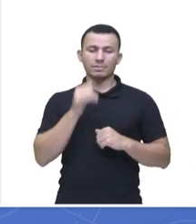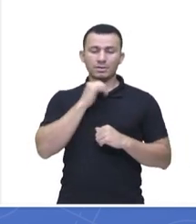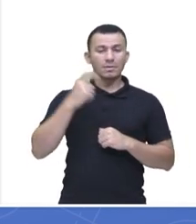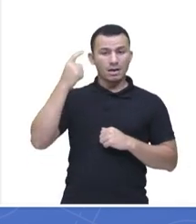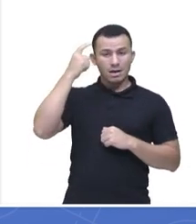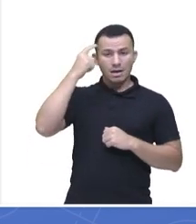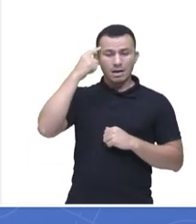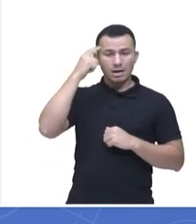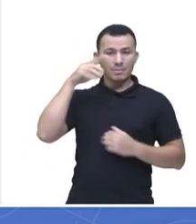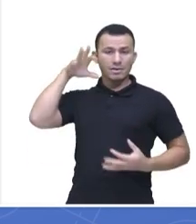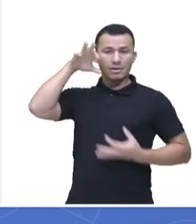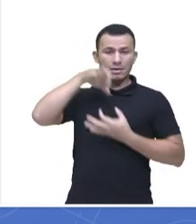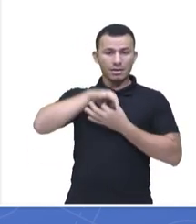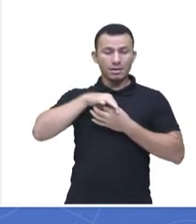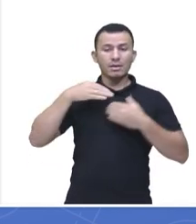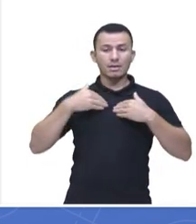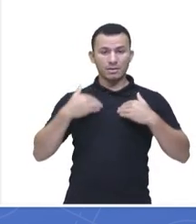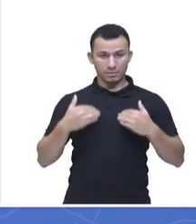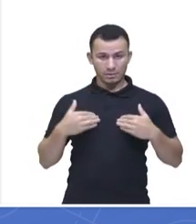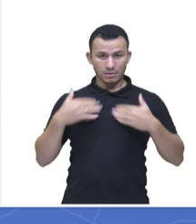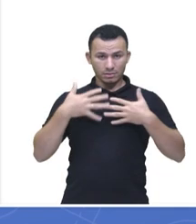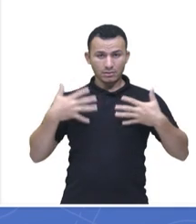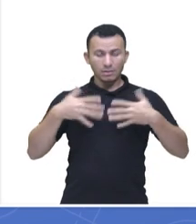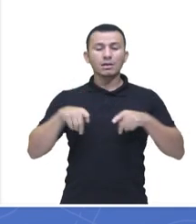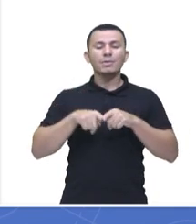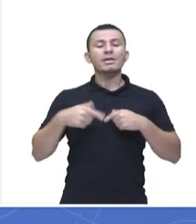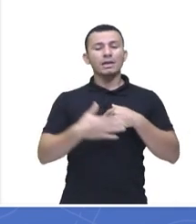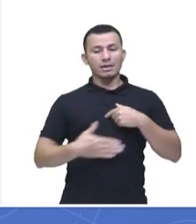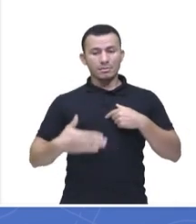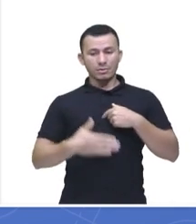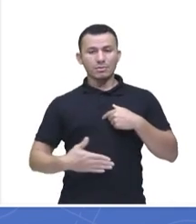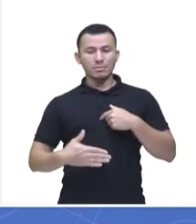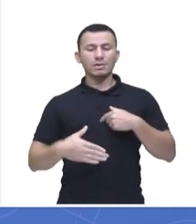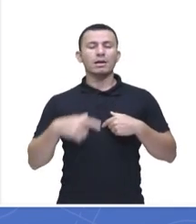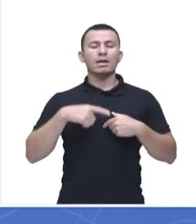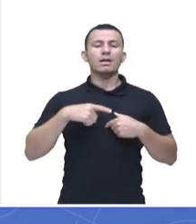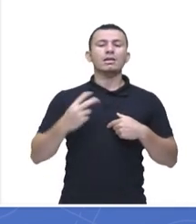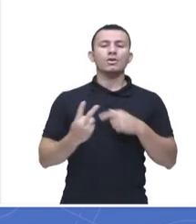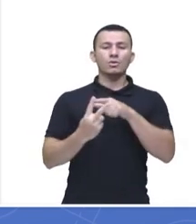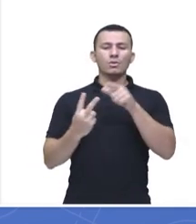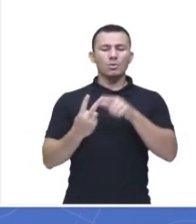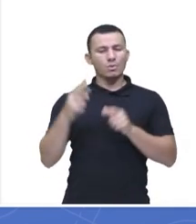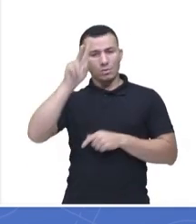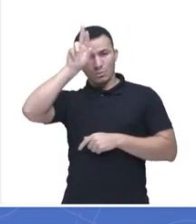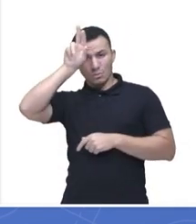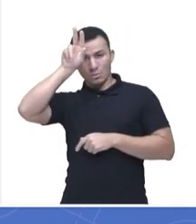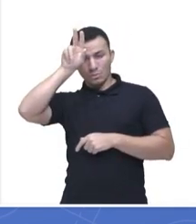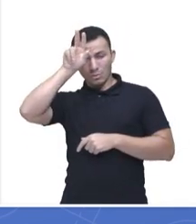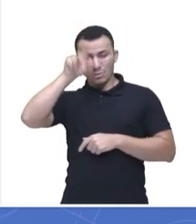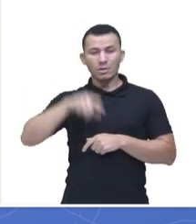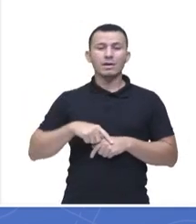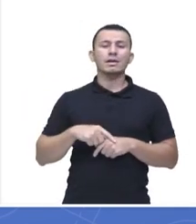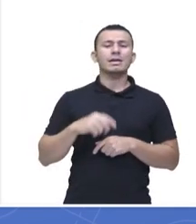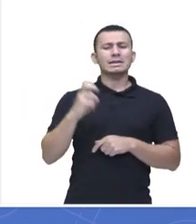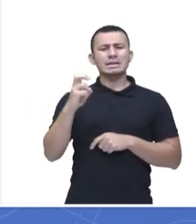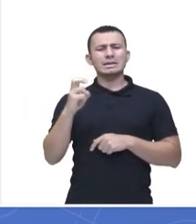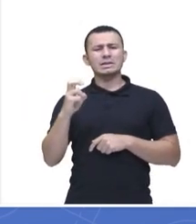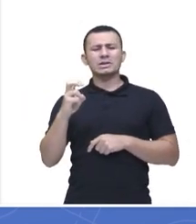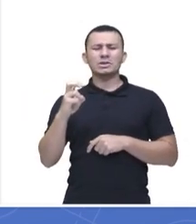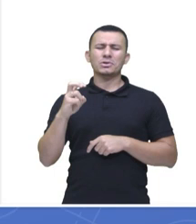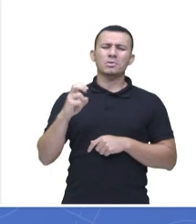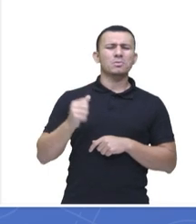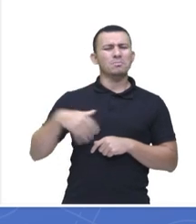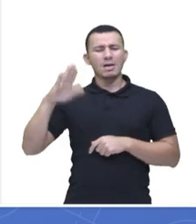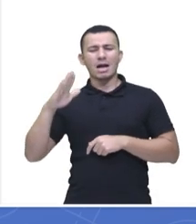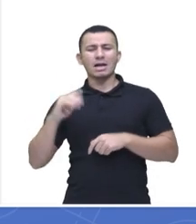cabeça fundida com o tórax e abdômen. Possuem dois pares de antenas e cinco ou mais pares